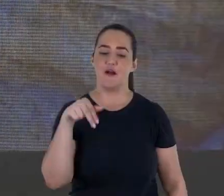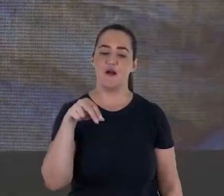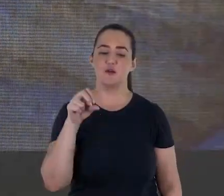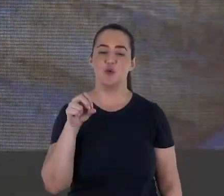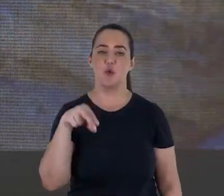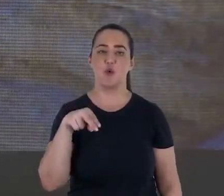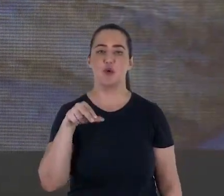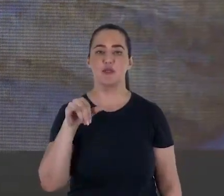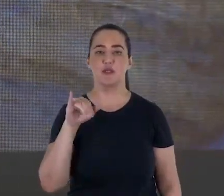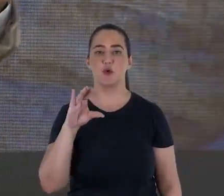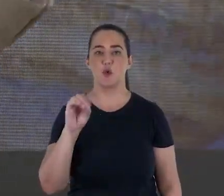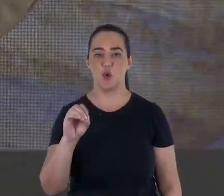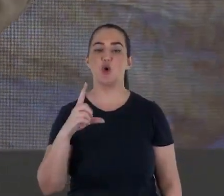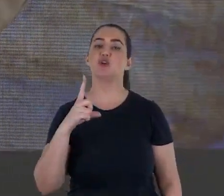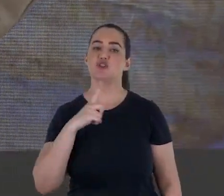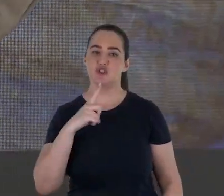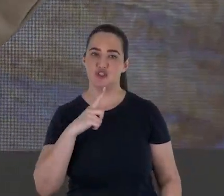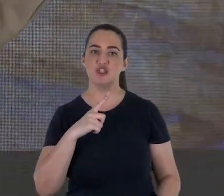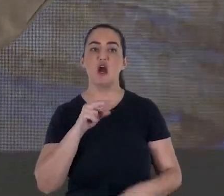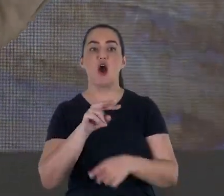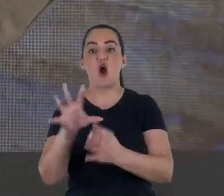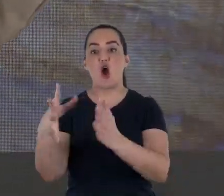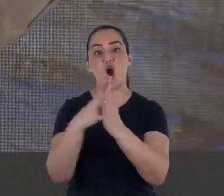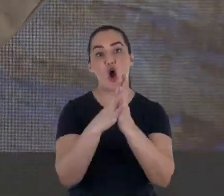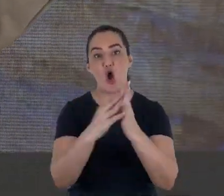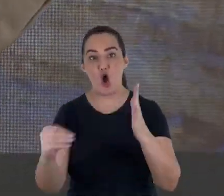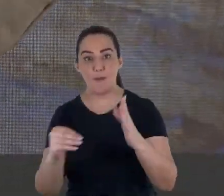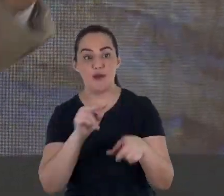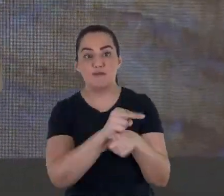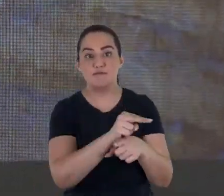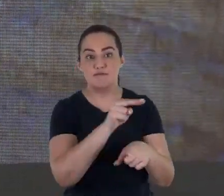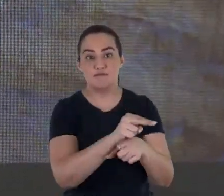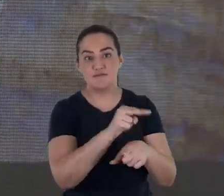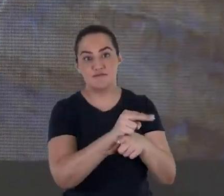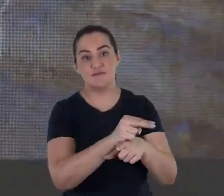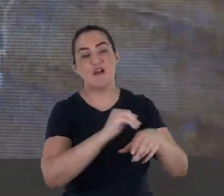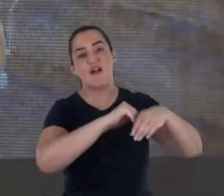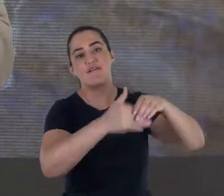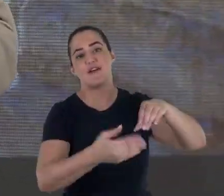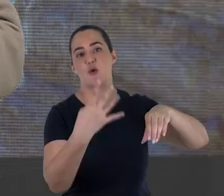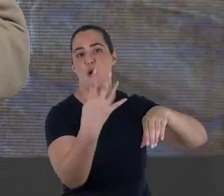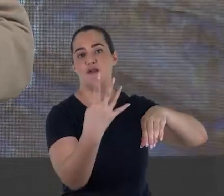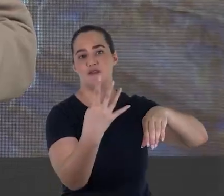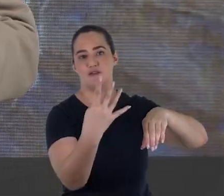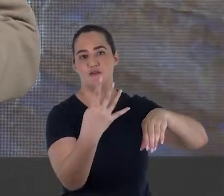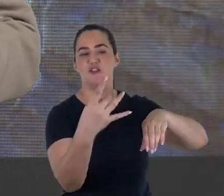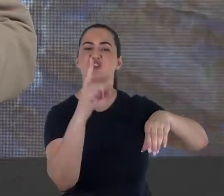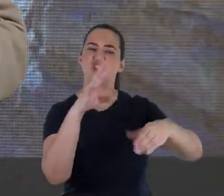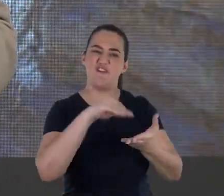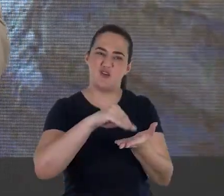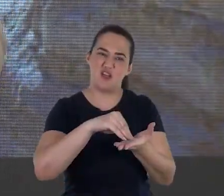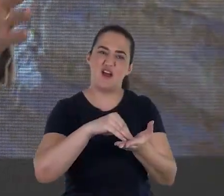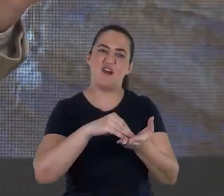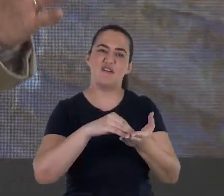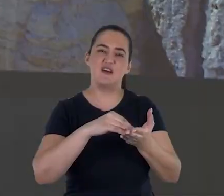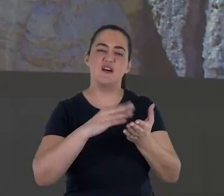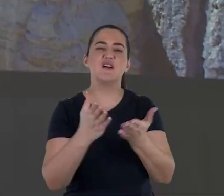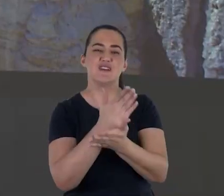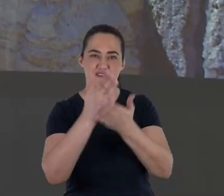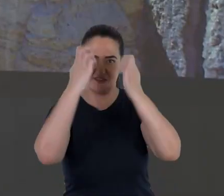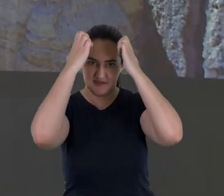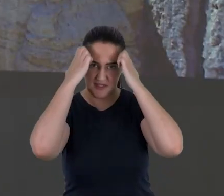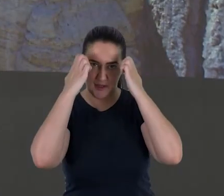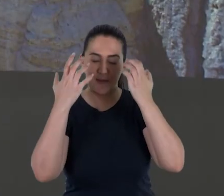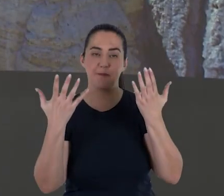tinham cópias preservadas especificamente nessa caverna, menos, como eu disse, o Livro de Esther. Isso